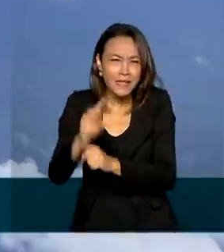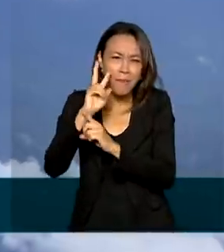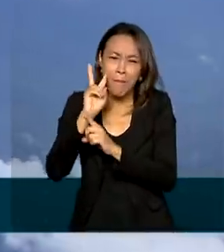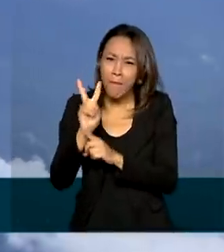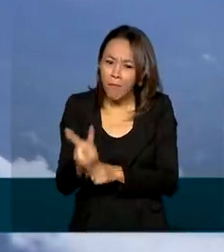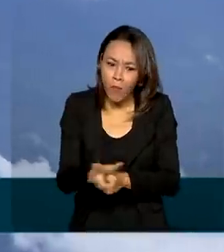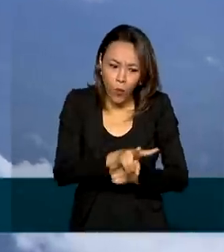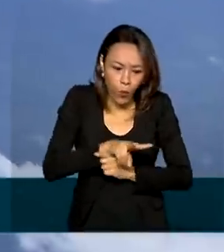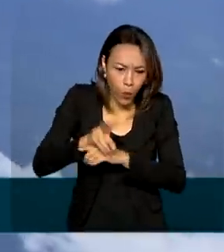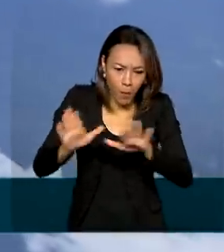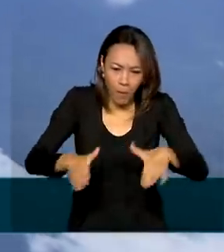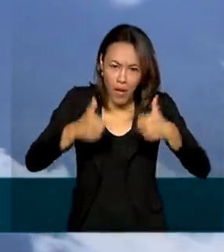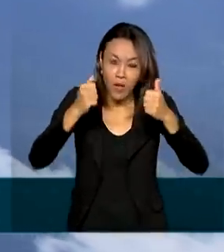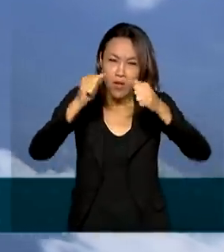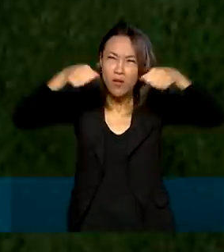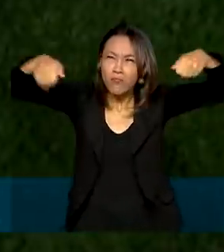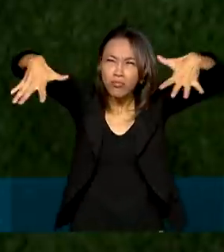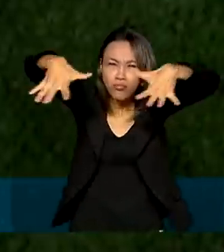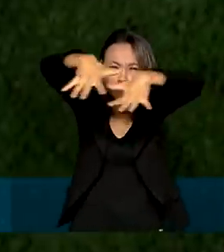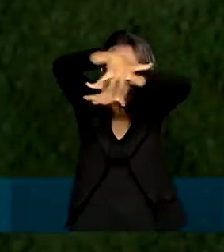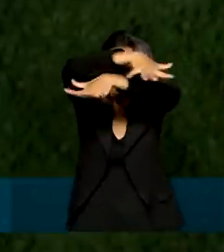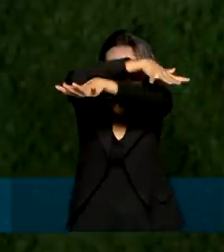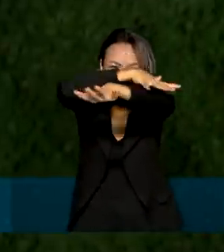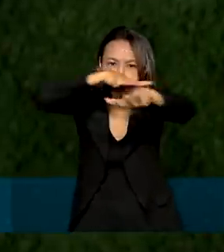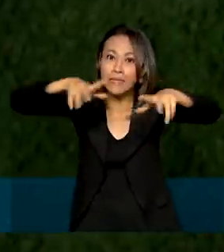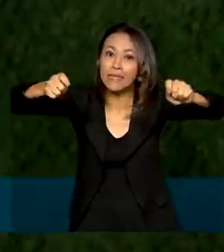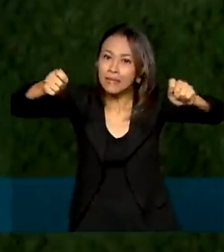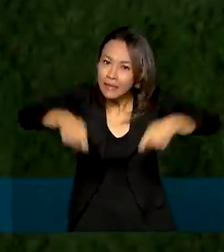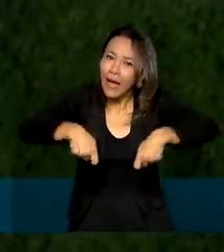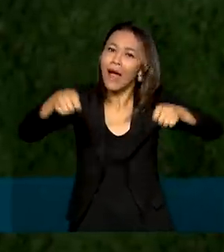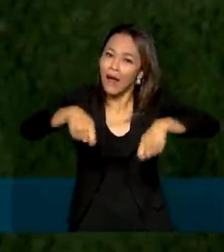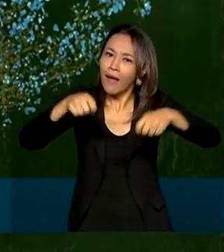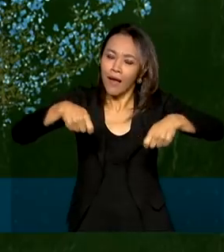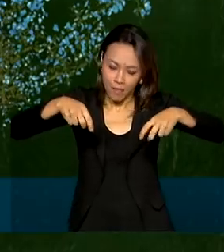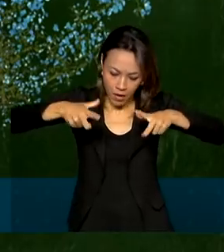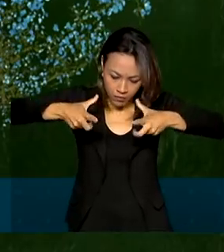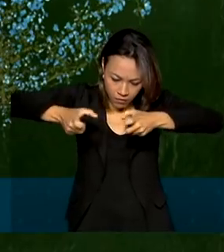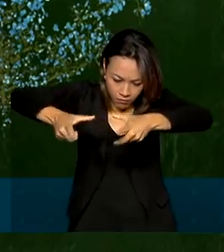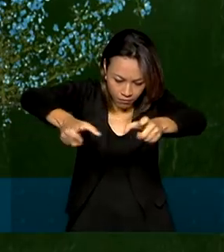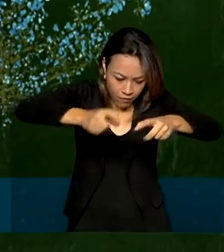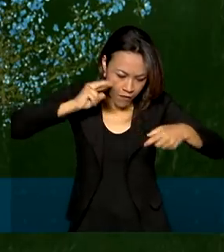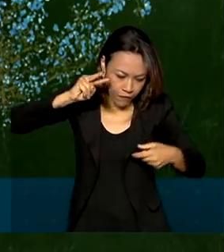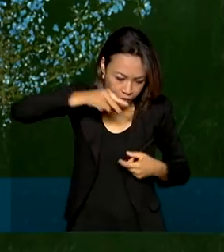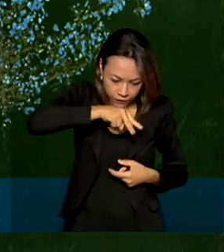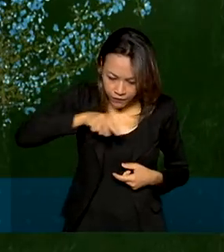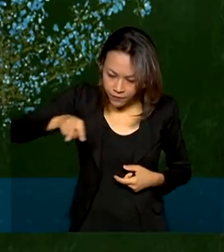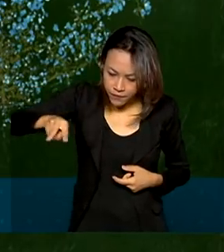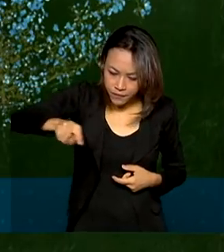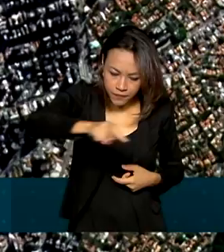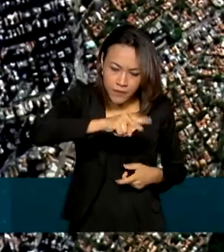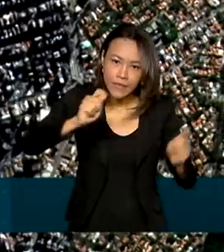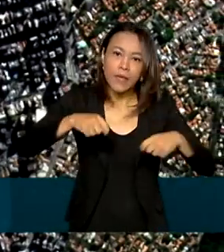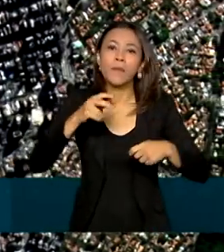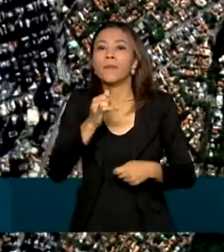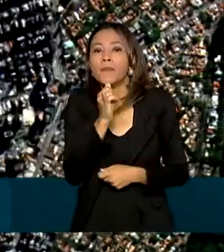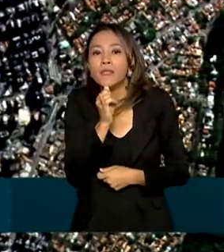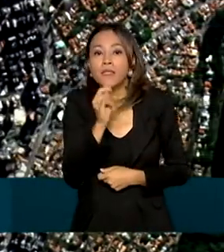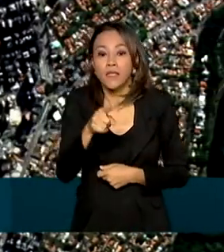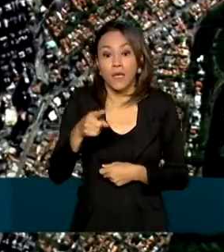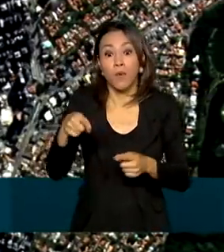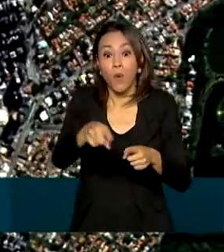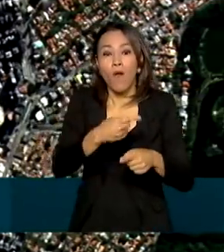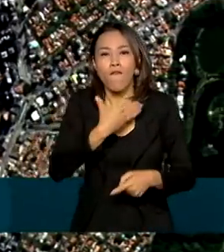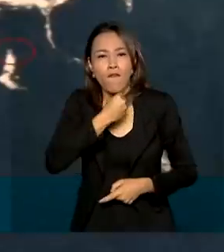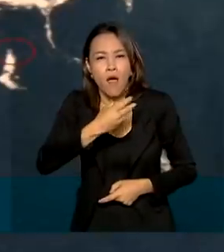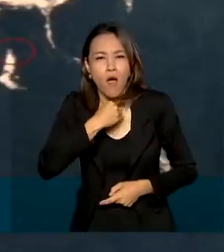em regiões com alta nebulosidade, diariamente de todo o território nacional. Assim, podem ser identificadas, por exemplo, fraudes em